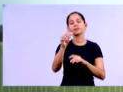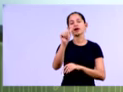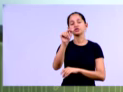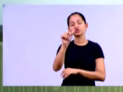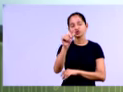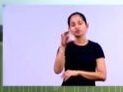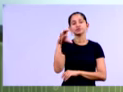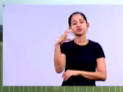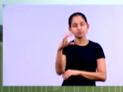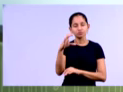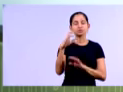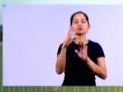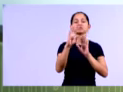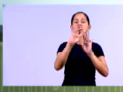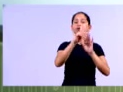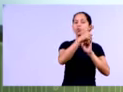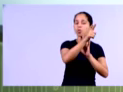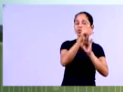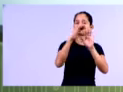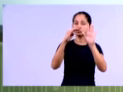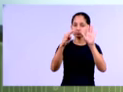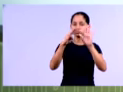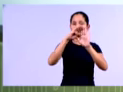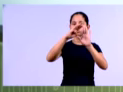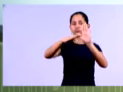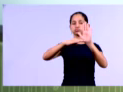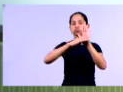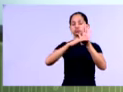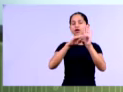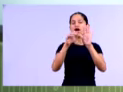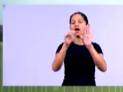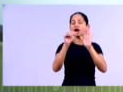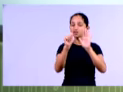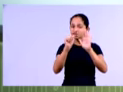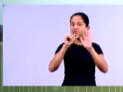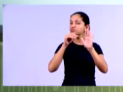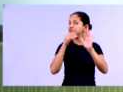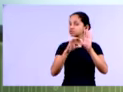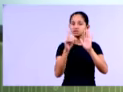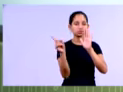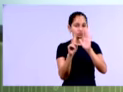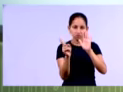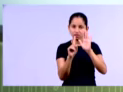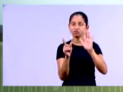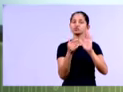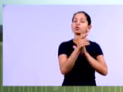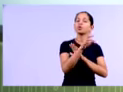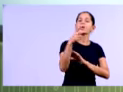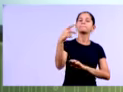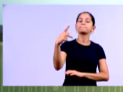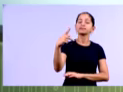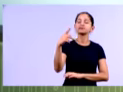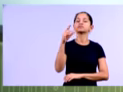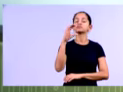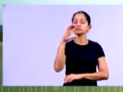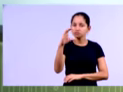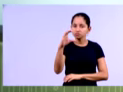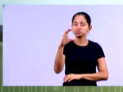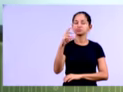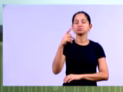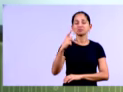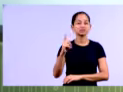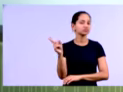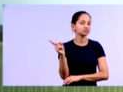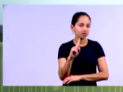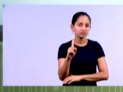o ativo não circulante. Vai ter que apresentar o passivo circulante, o passivo não circulante e o patrimônio líquido,